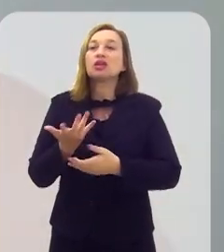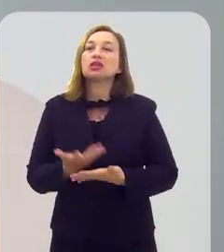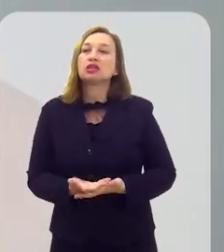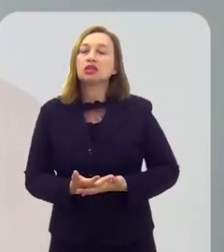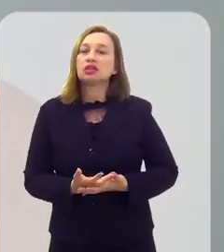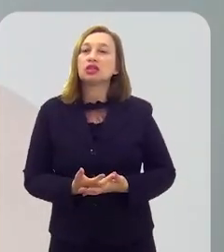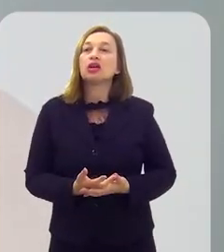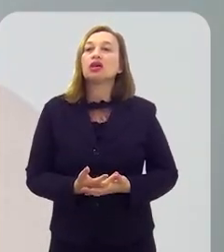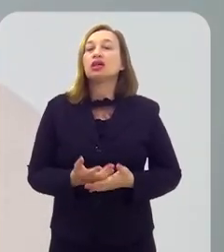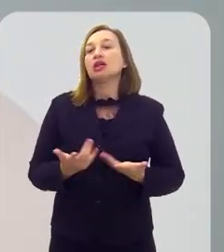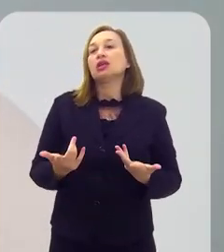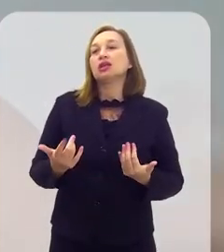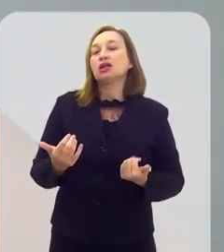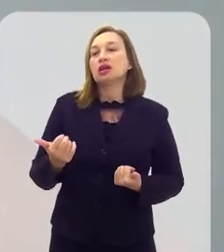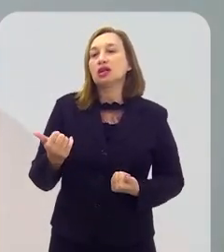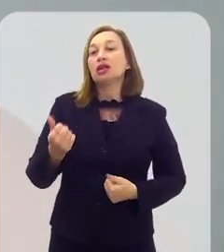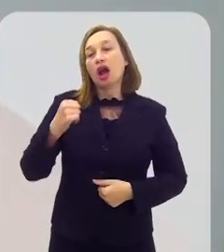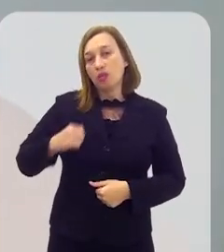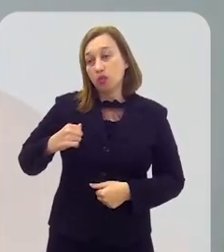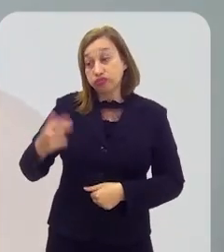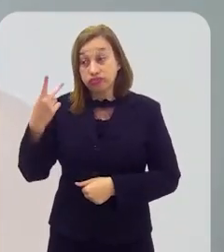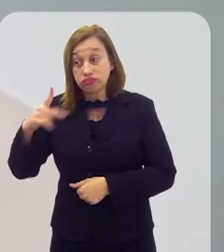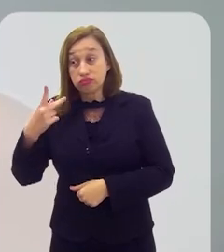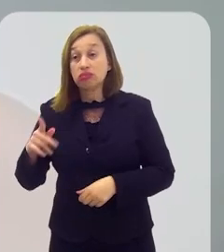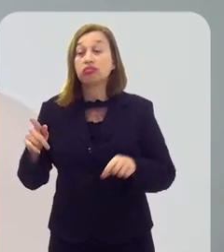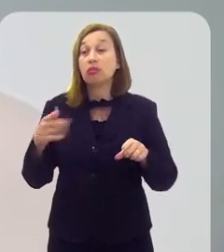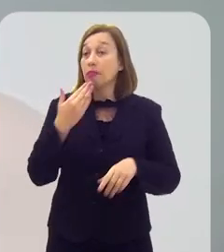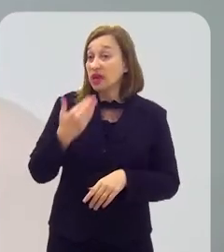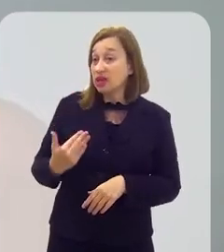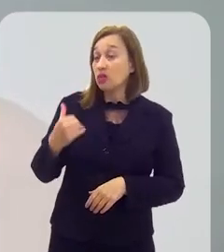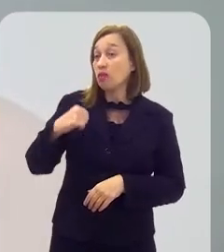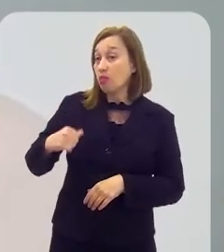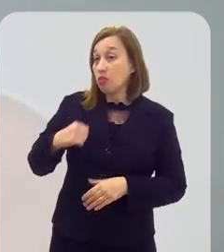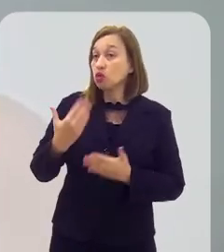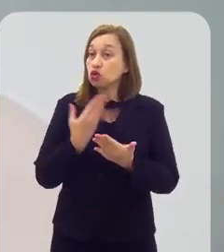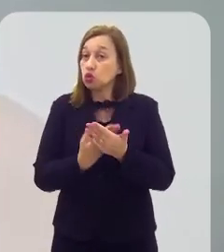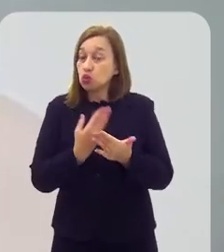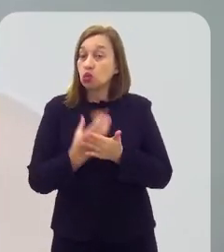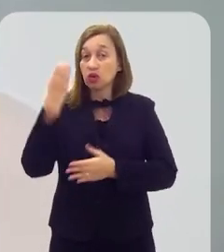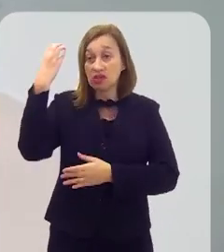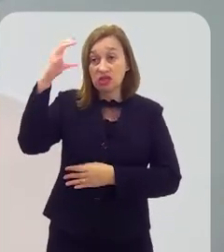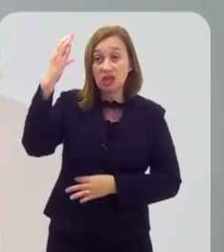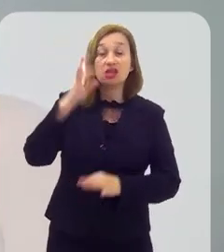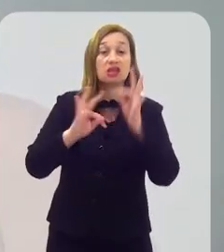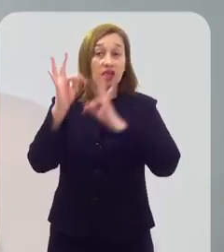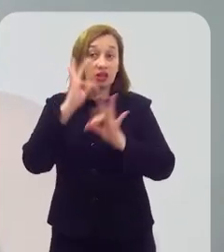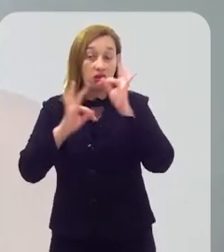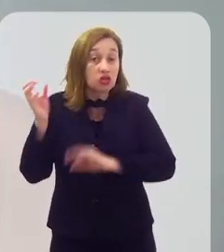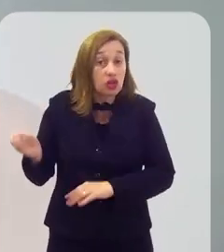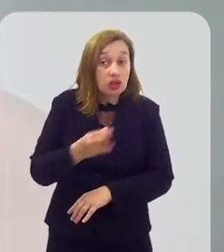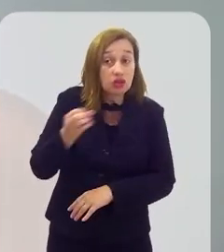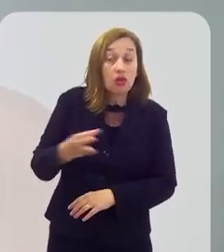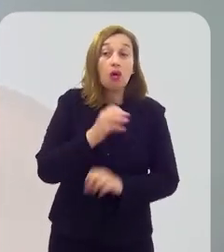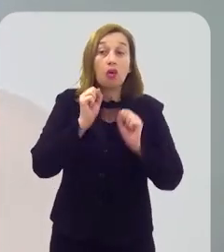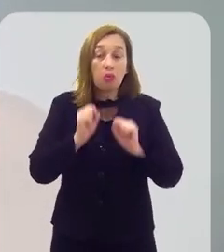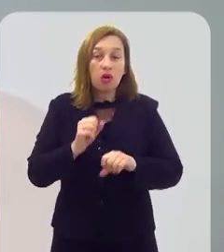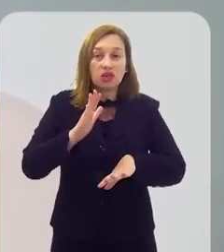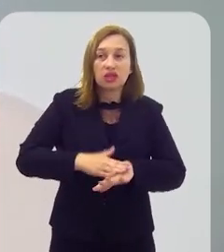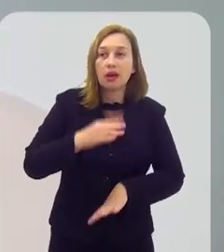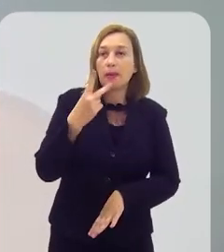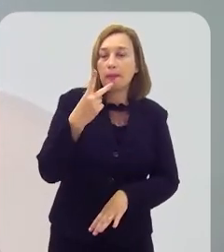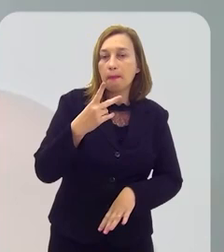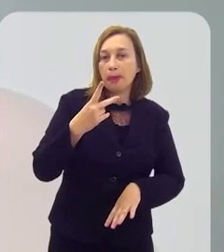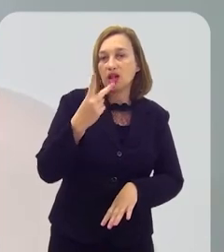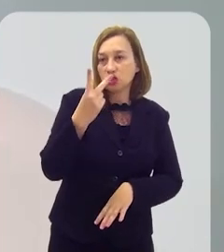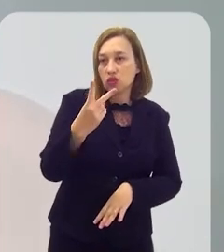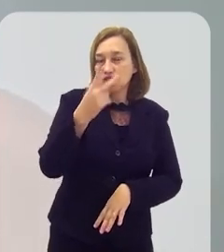incubadoras, as aceleradoras, e além de dar a bolsa dele. Ele ainda pode pedir uma bolsa de iniciação tecnológica e uma bolsa de inovação tecnológica. Ou